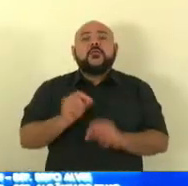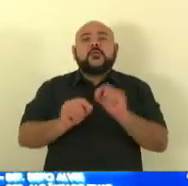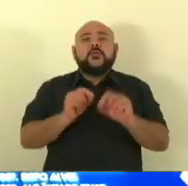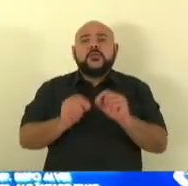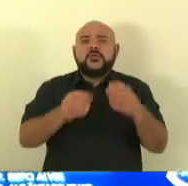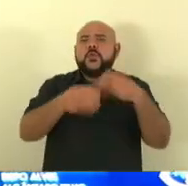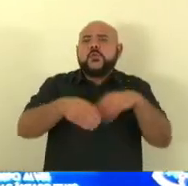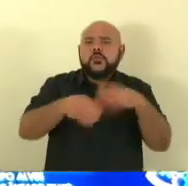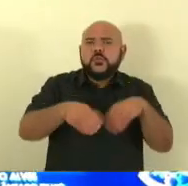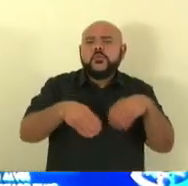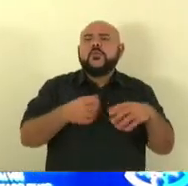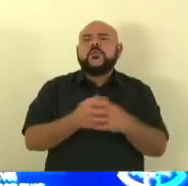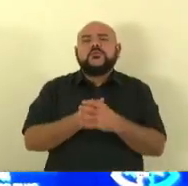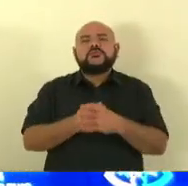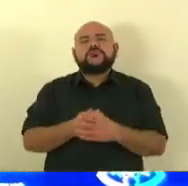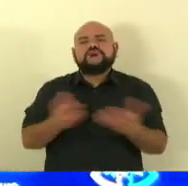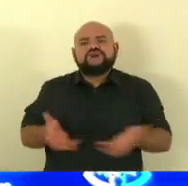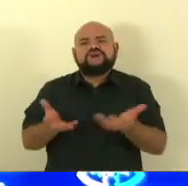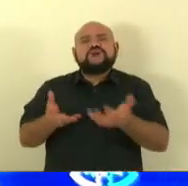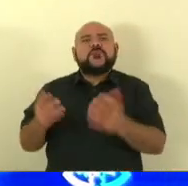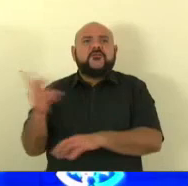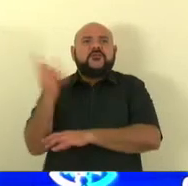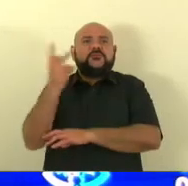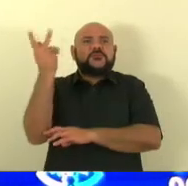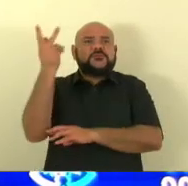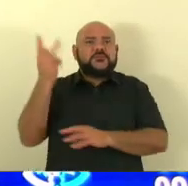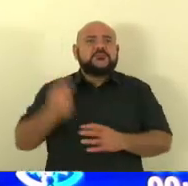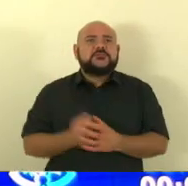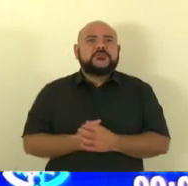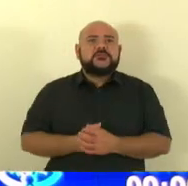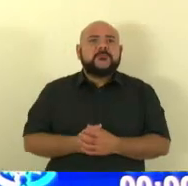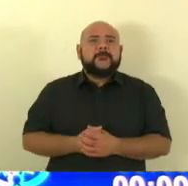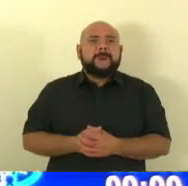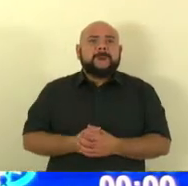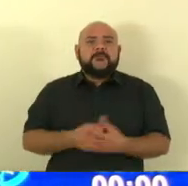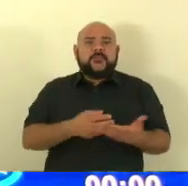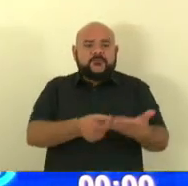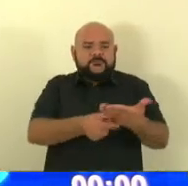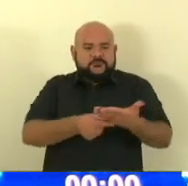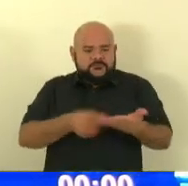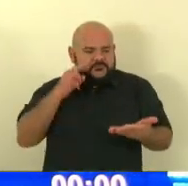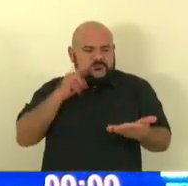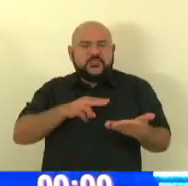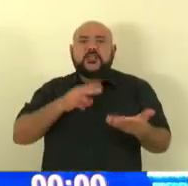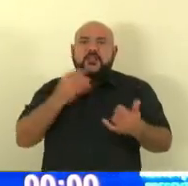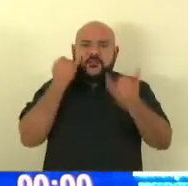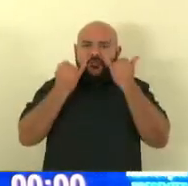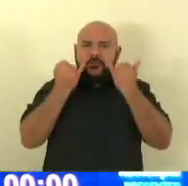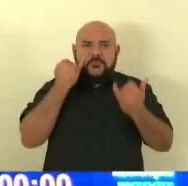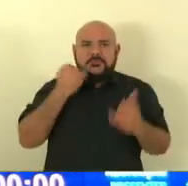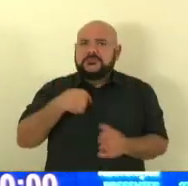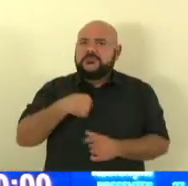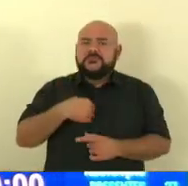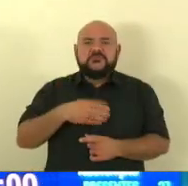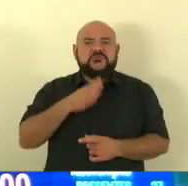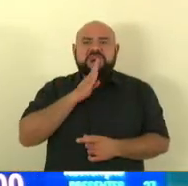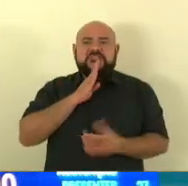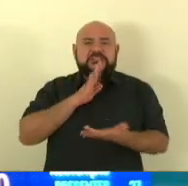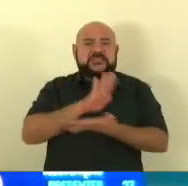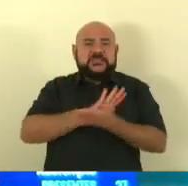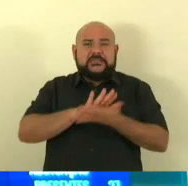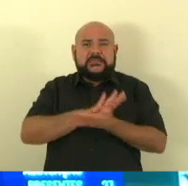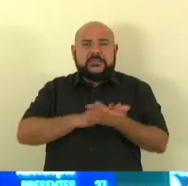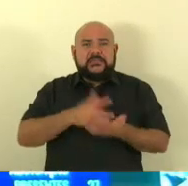aliás esse ranking aqui apresentado é chocante eu não tinha conhecimento e pode ter